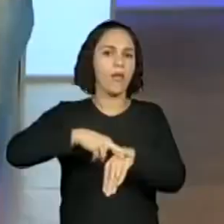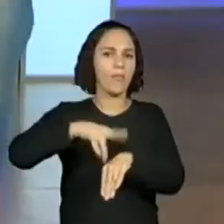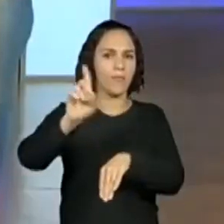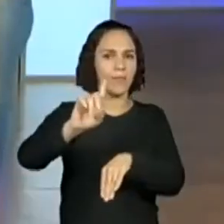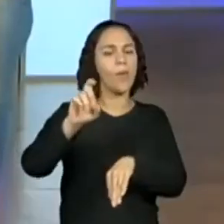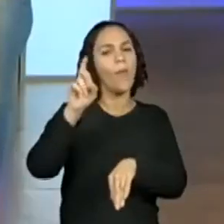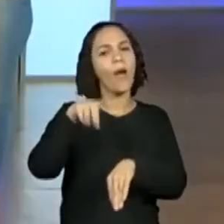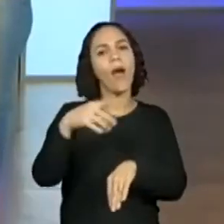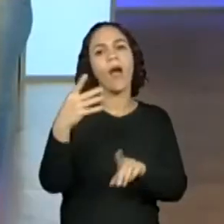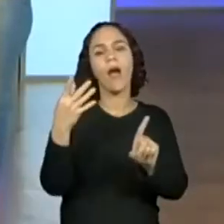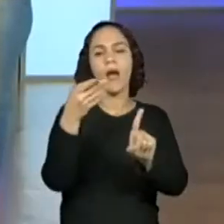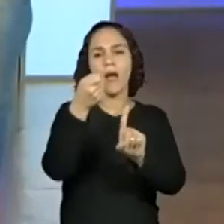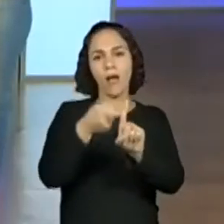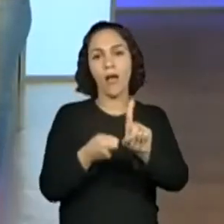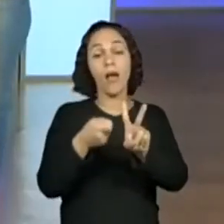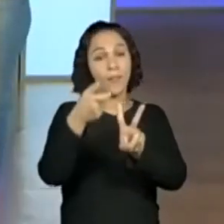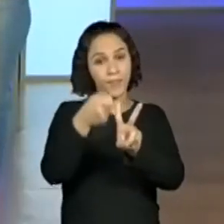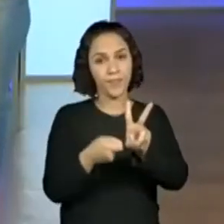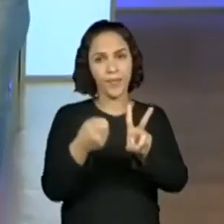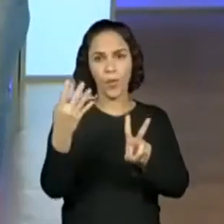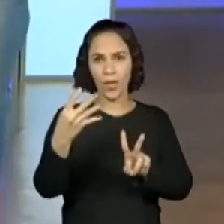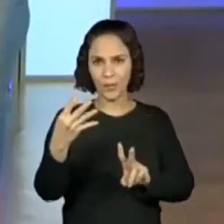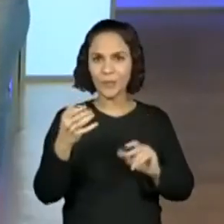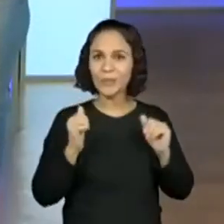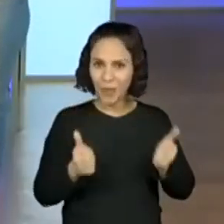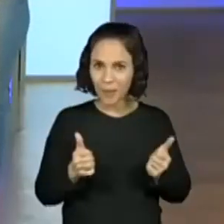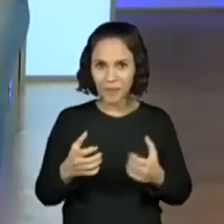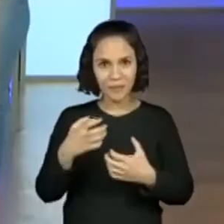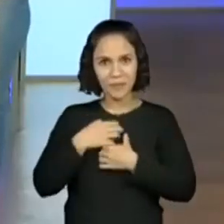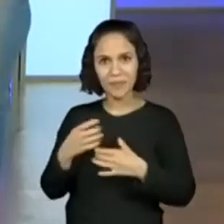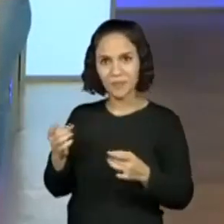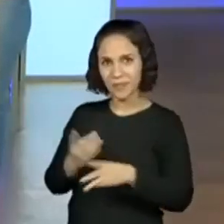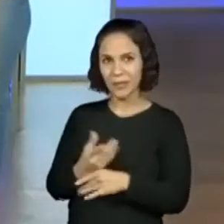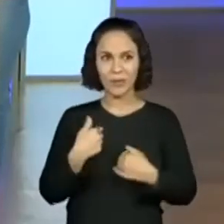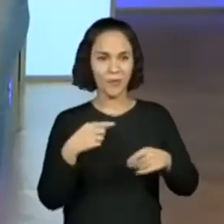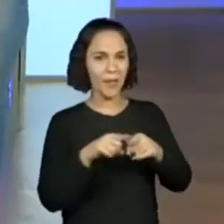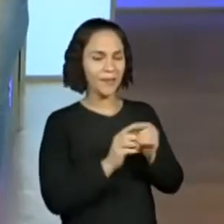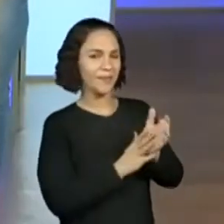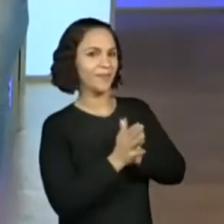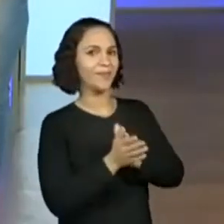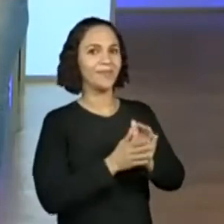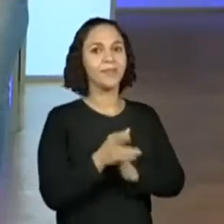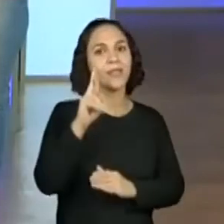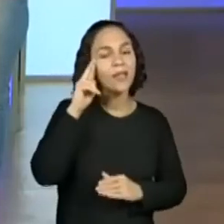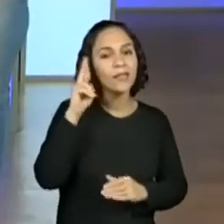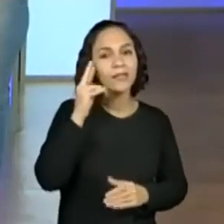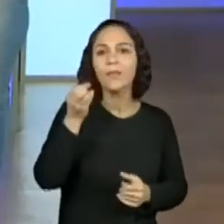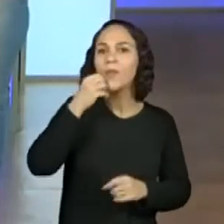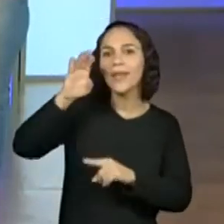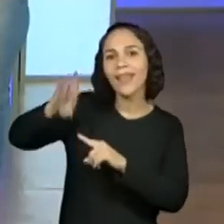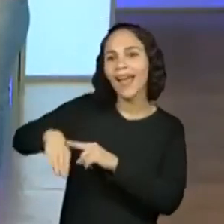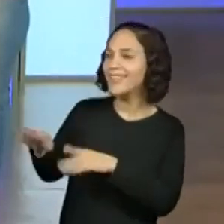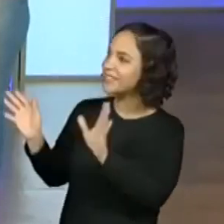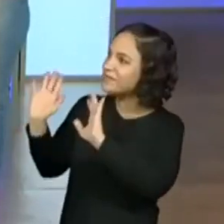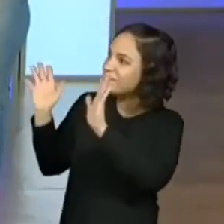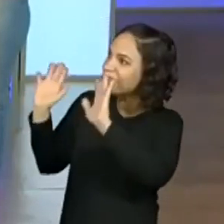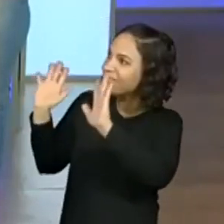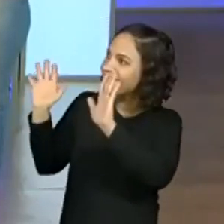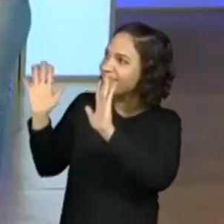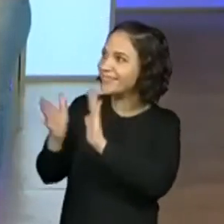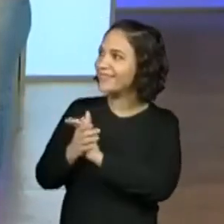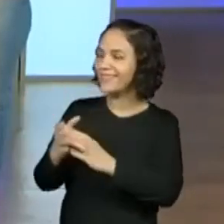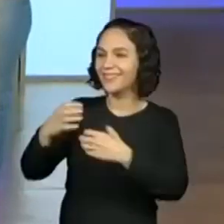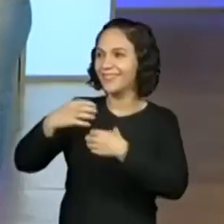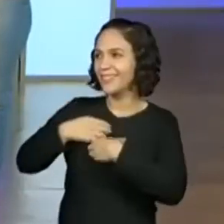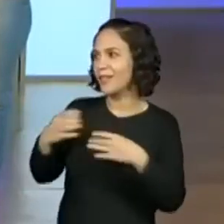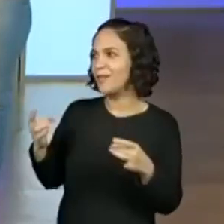Certo, Prô? Certo. Bora? Bora. Tá preparada? Estou. Eu também. Raíssa, boa tarde. Você tá